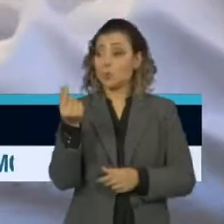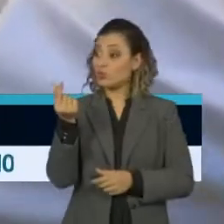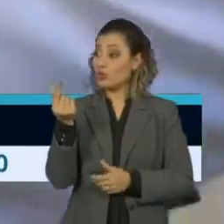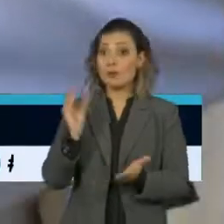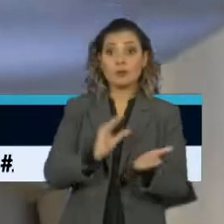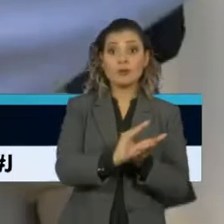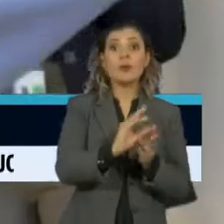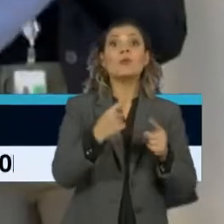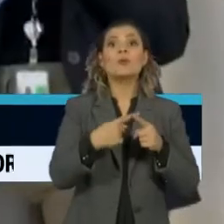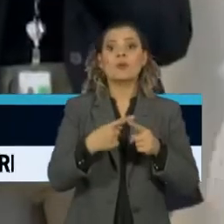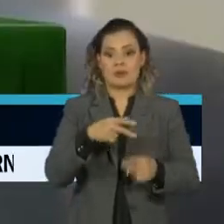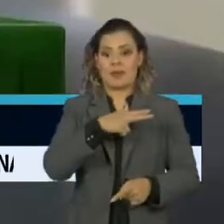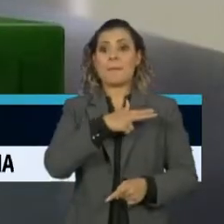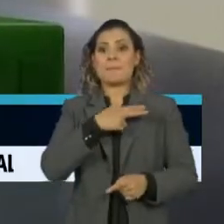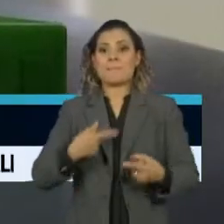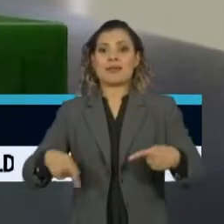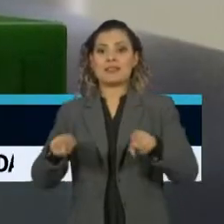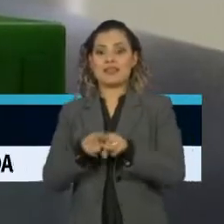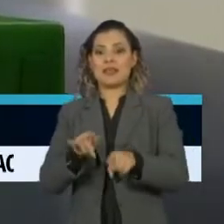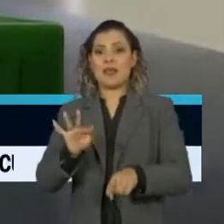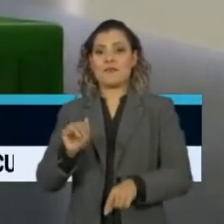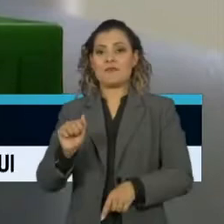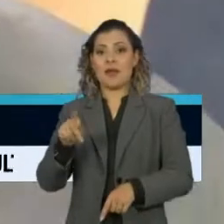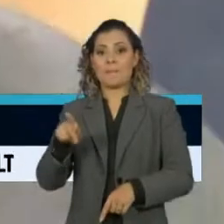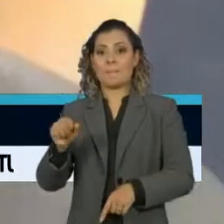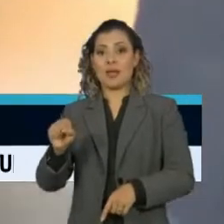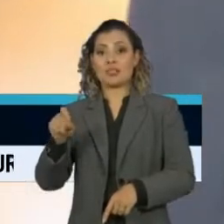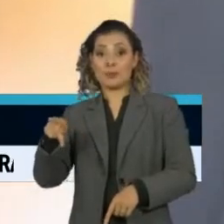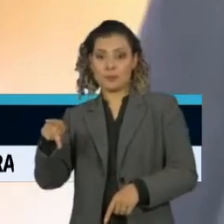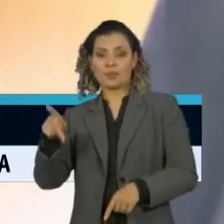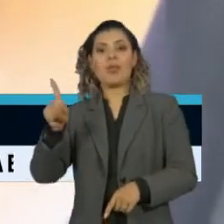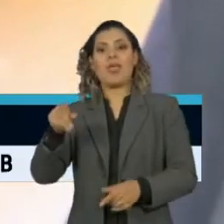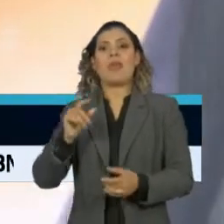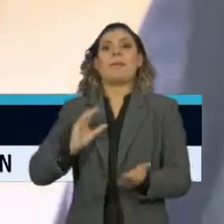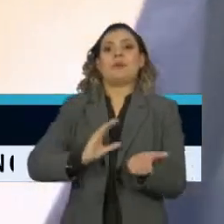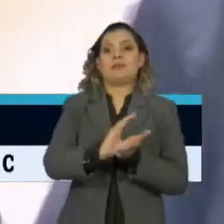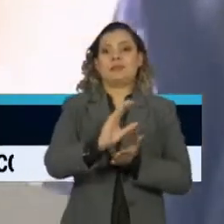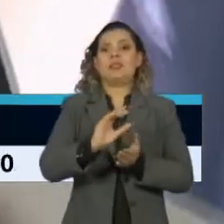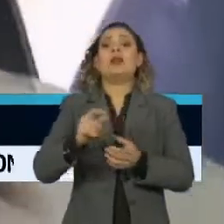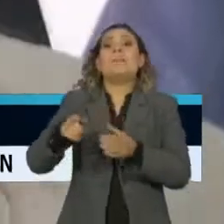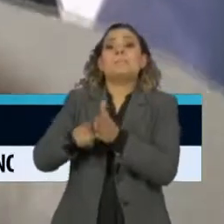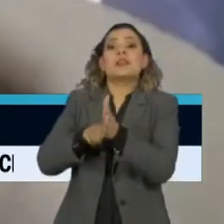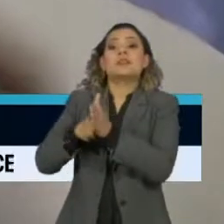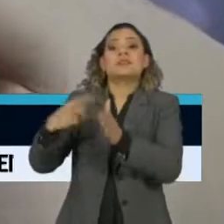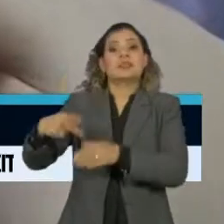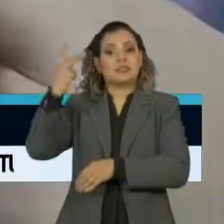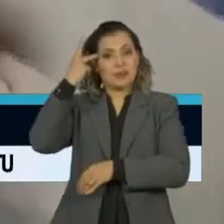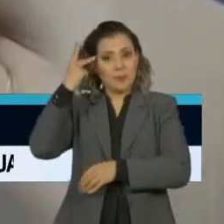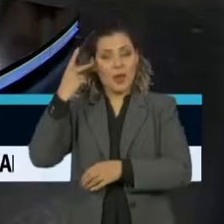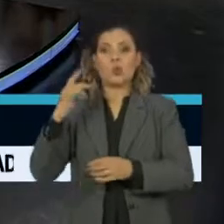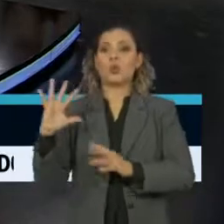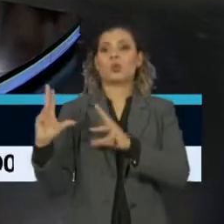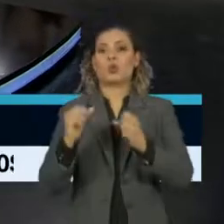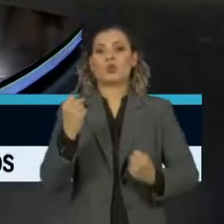de uma parceria da FAPESP, Fundação de Amparo à Pesquisa do Estado de São Paulo e do Todos pela Saúde.